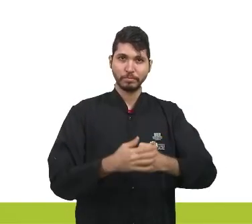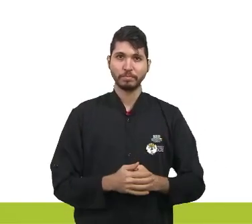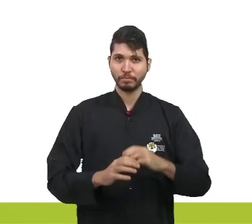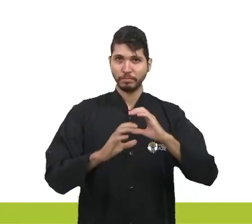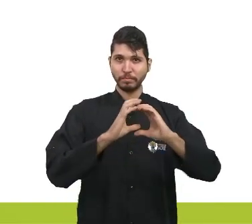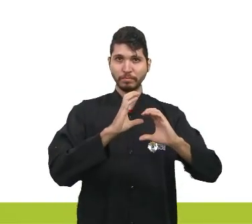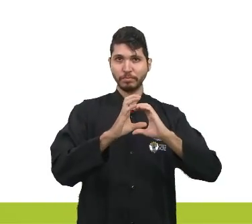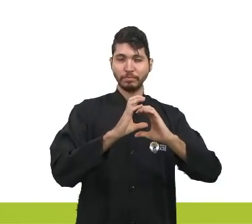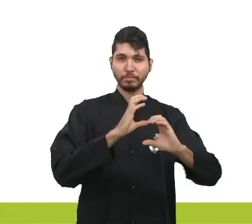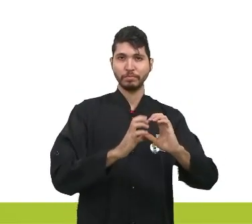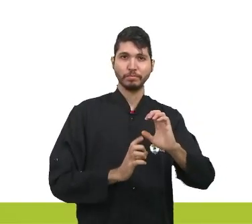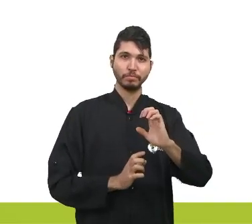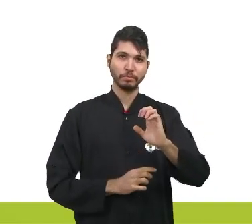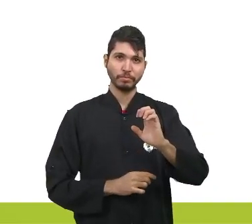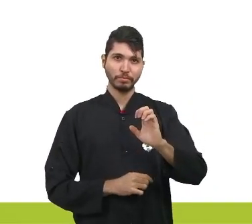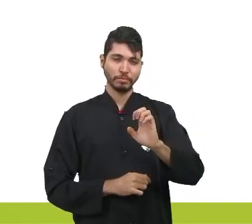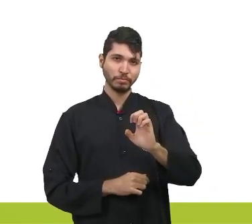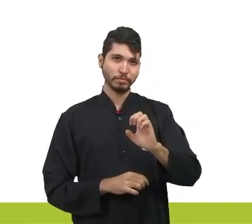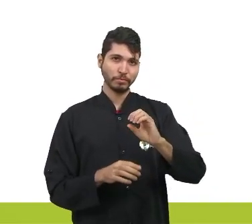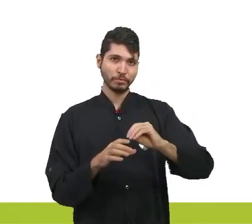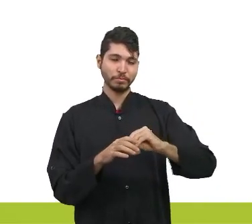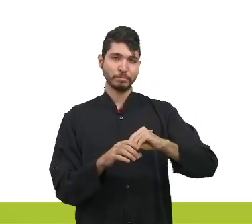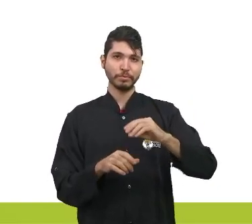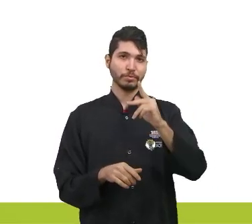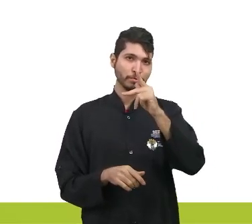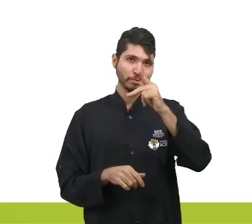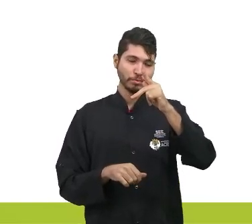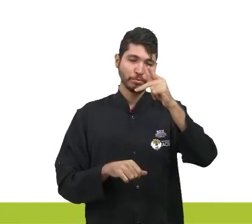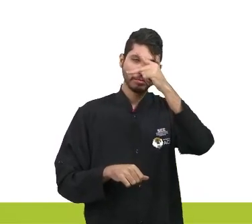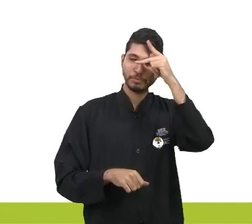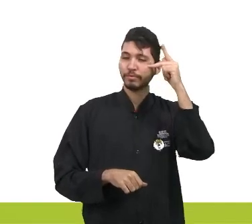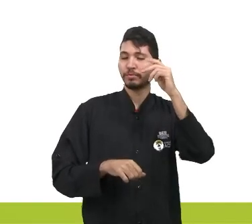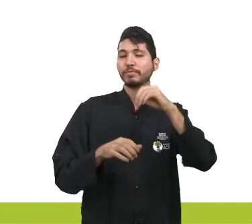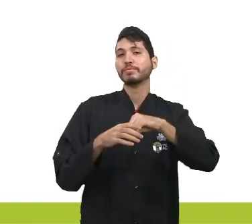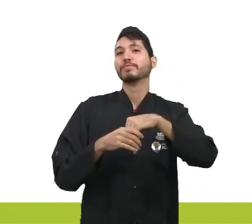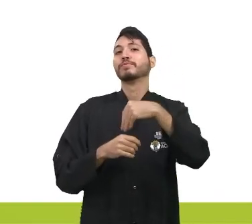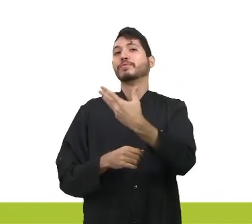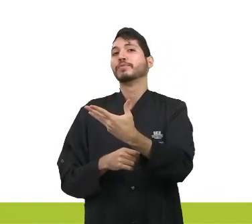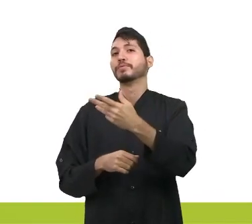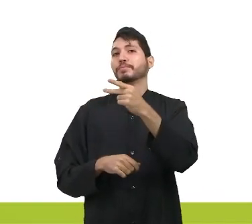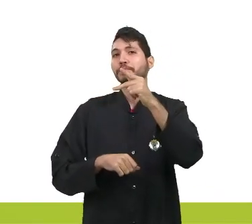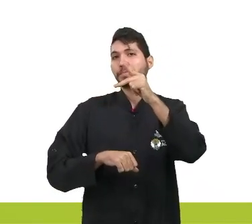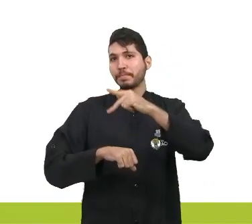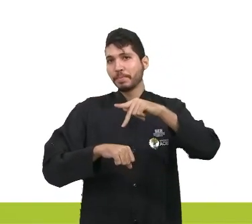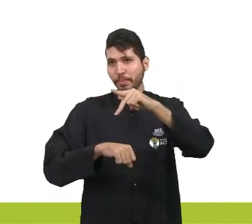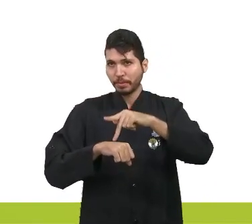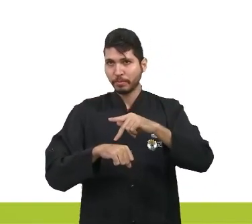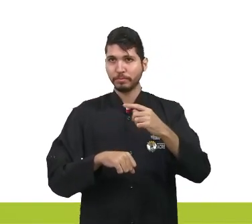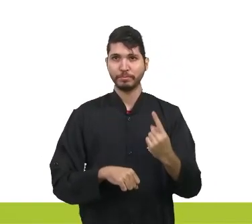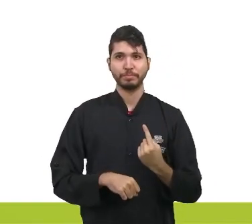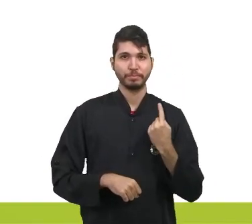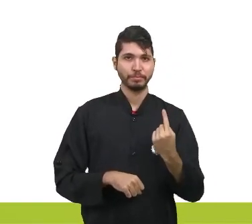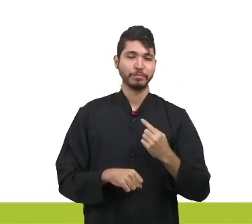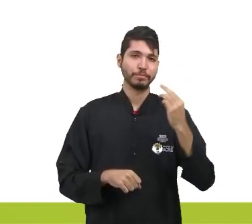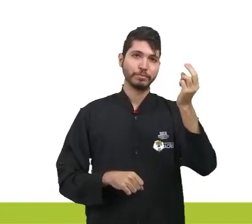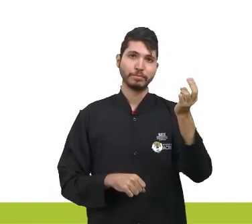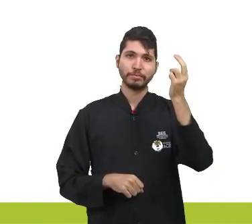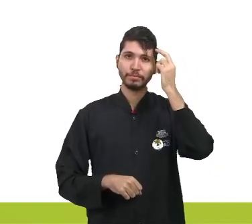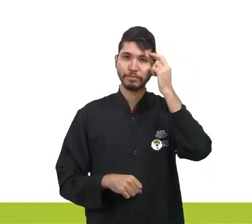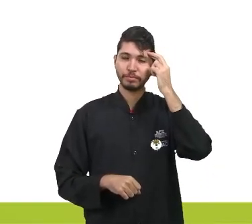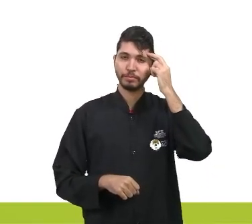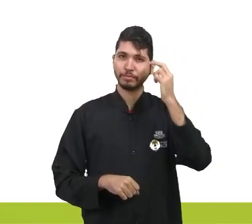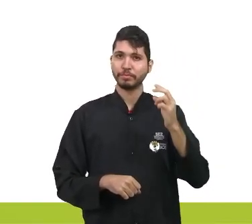estrangeiros adinativos. B. Circularidade cultural entre a